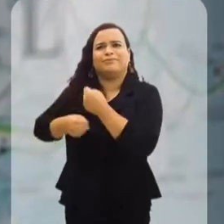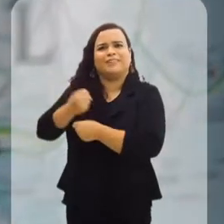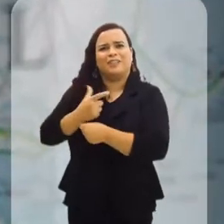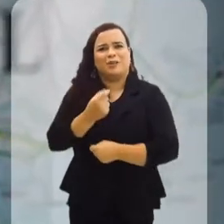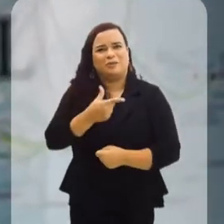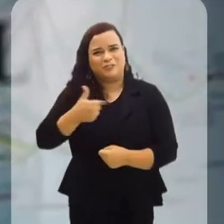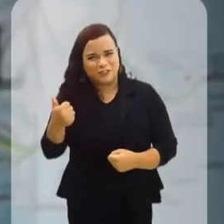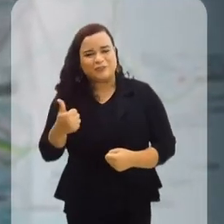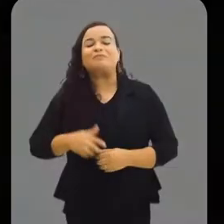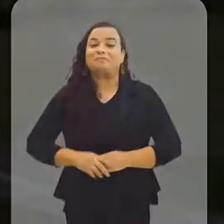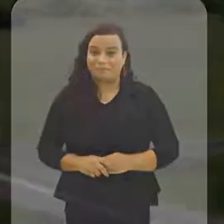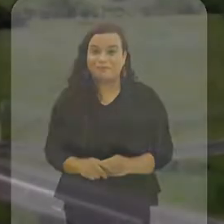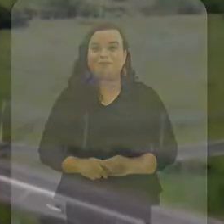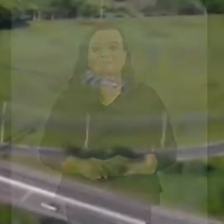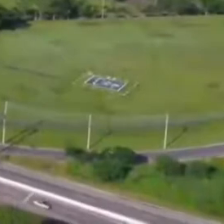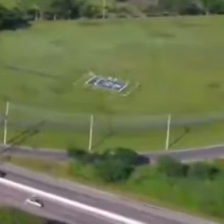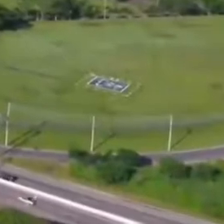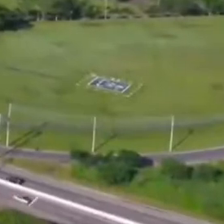2021.